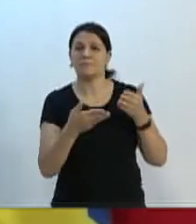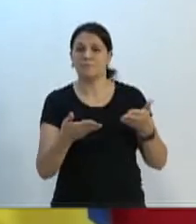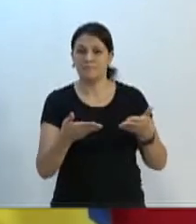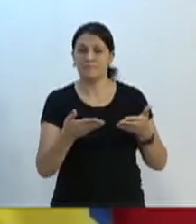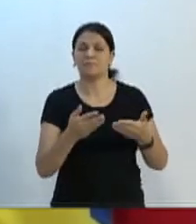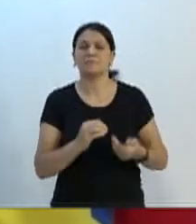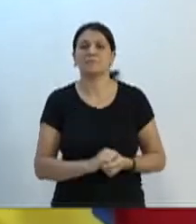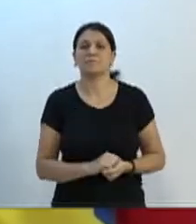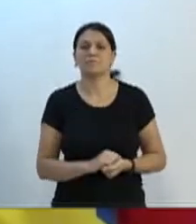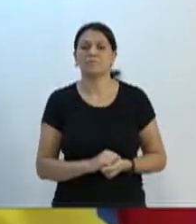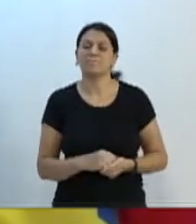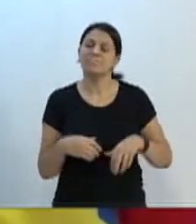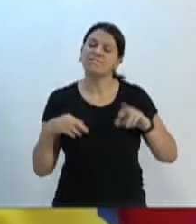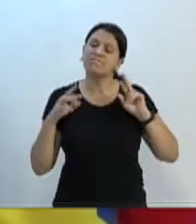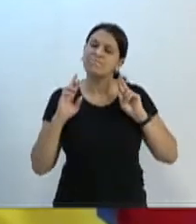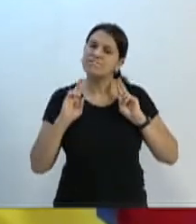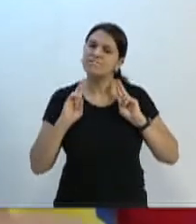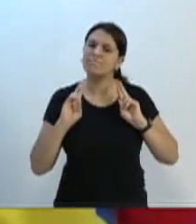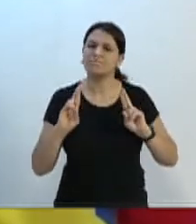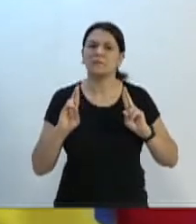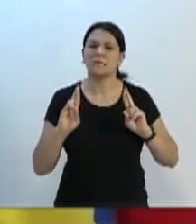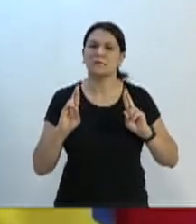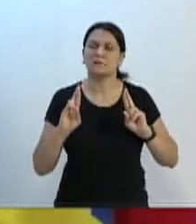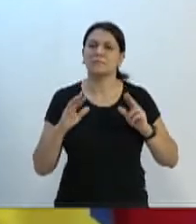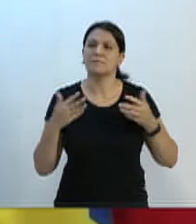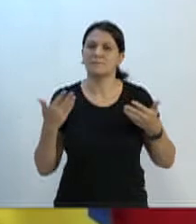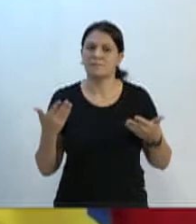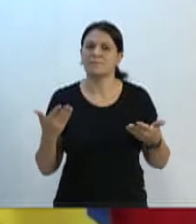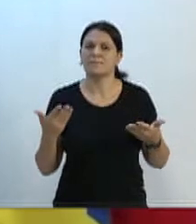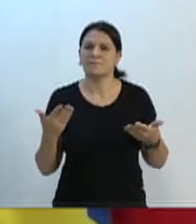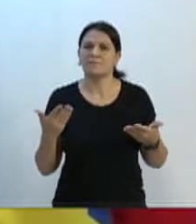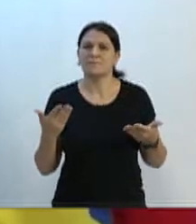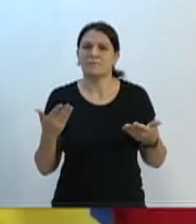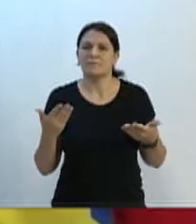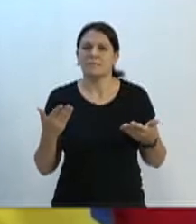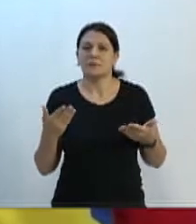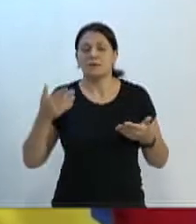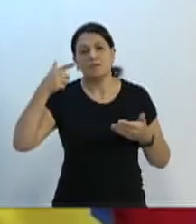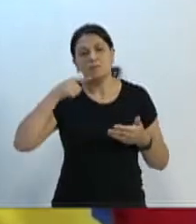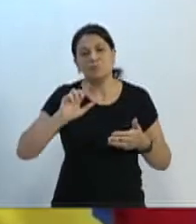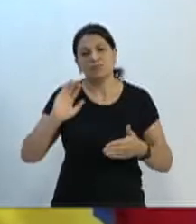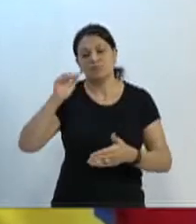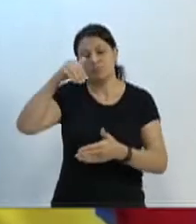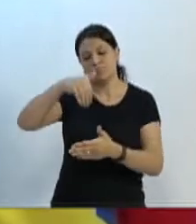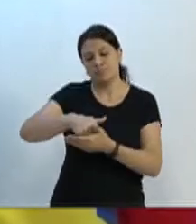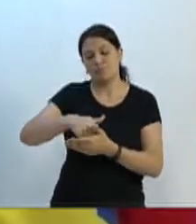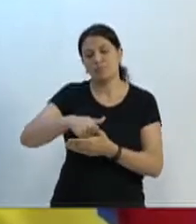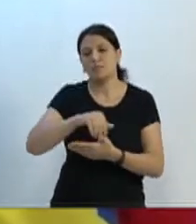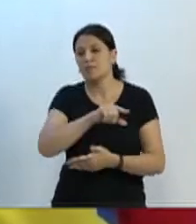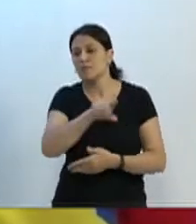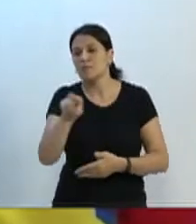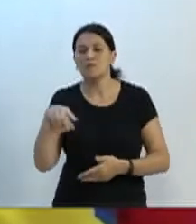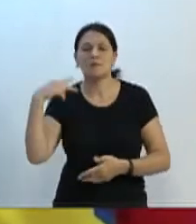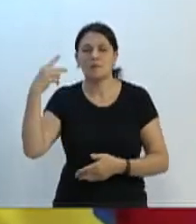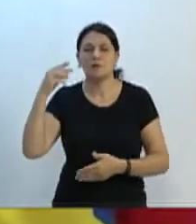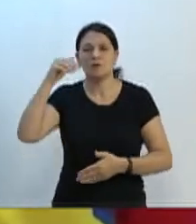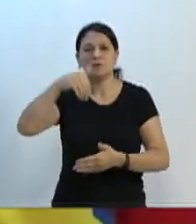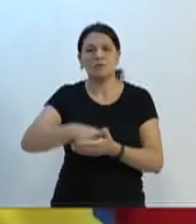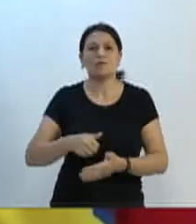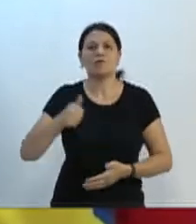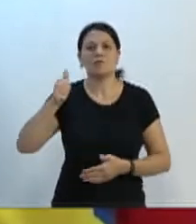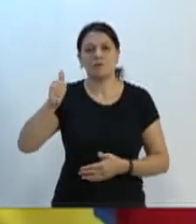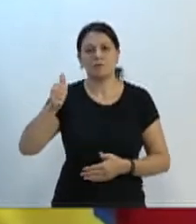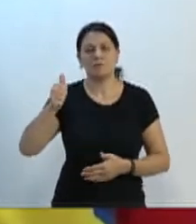espero que, quando cheguem para a votação, os senhores vereadores votem favorável.